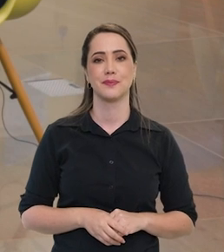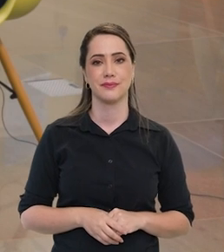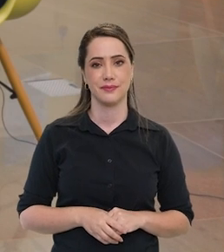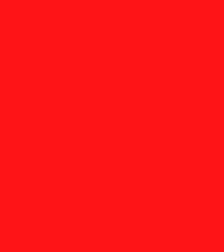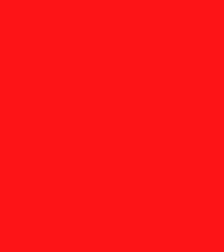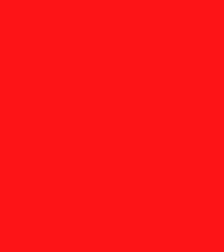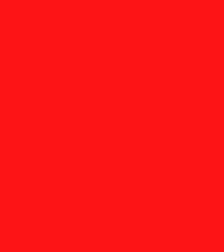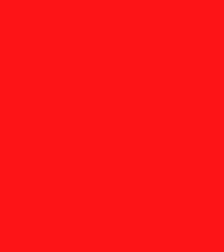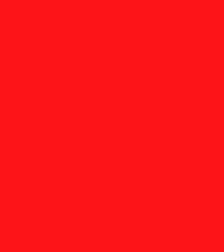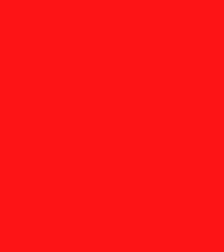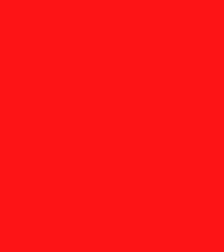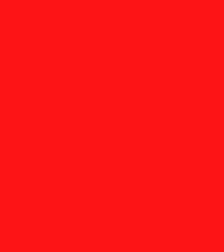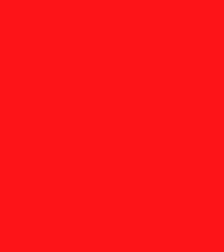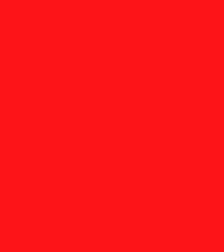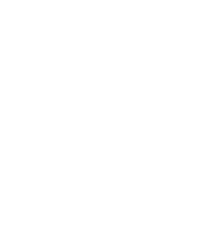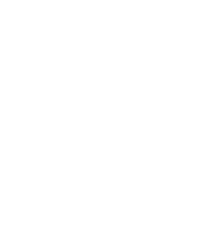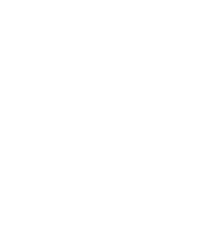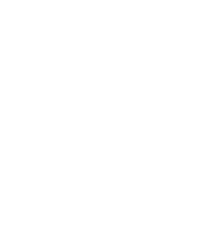Brasil em Pauta.